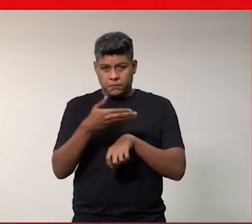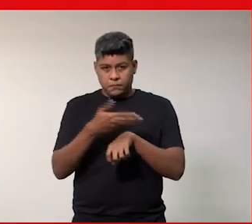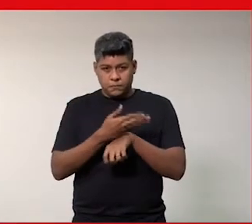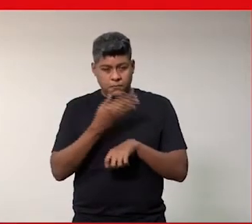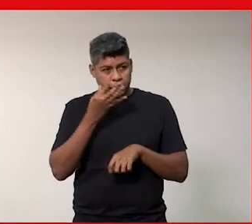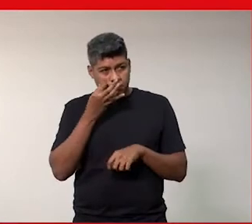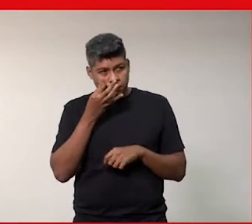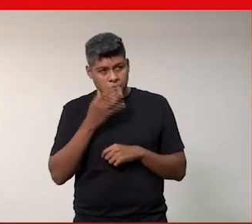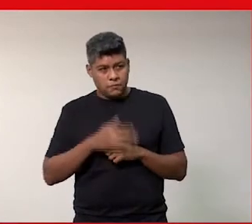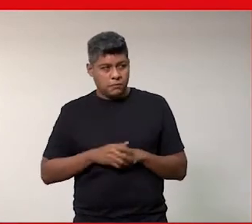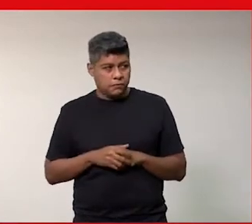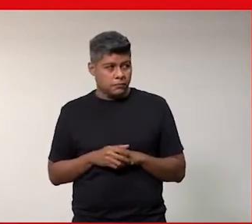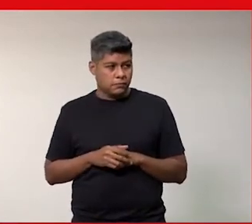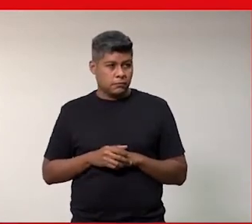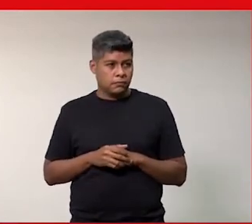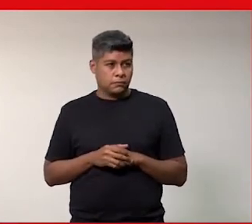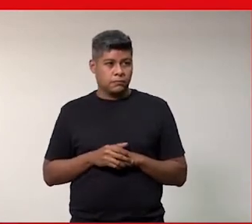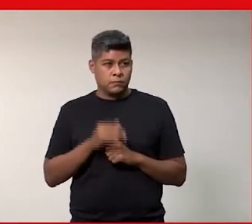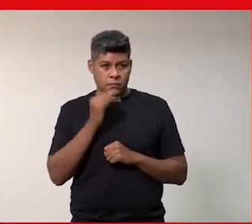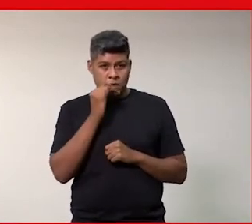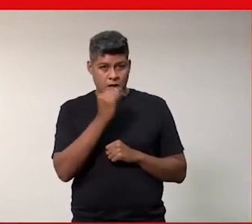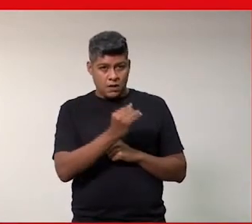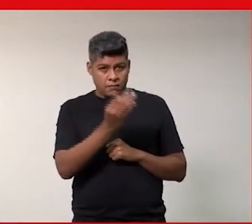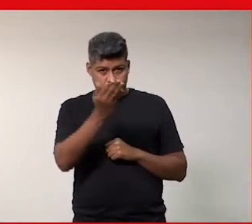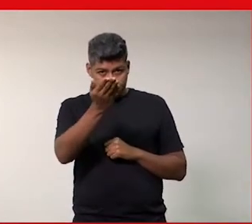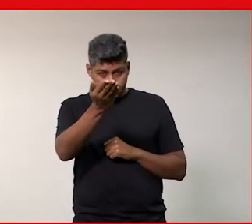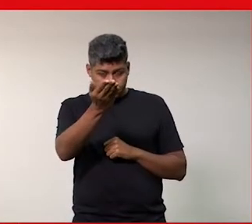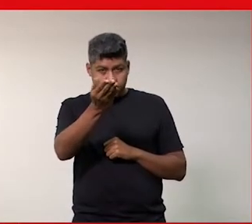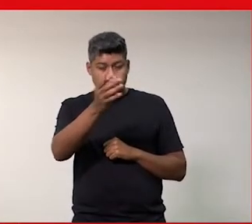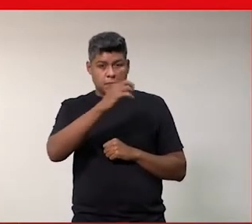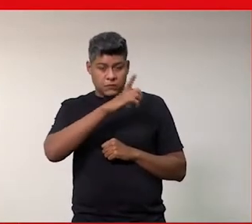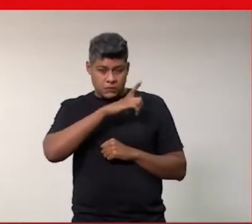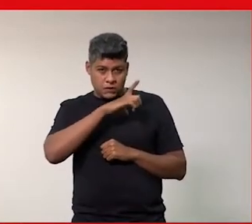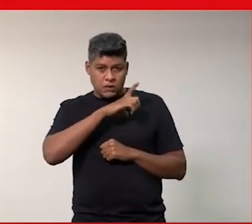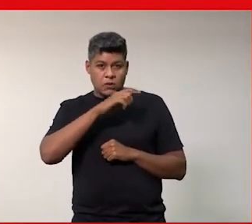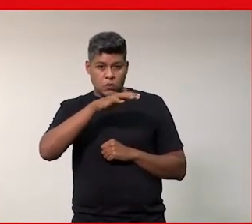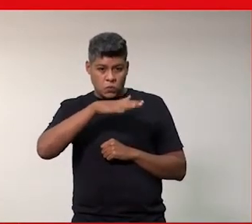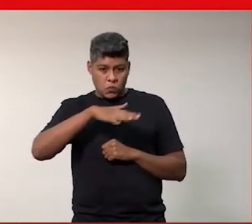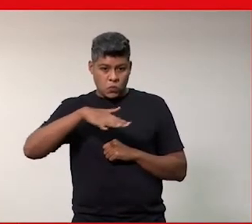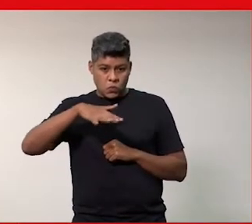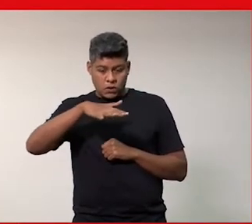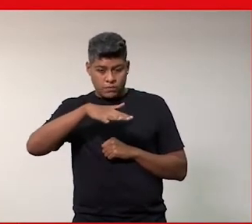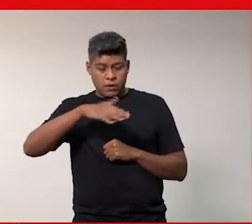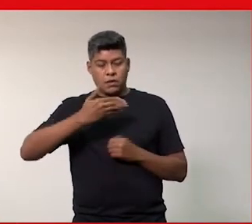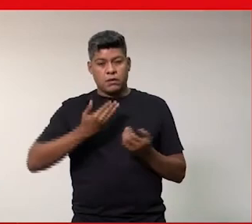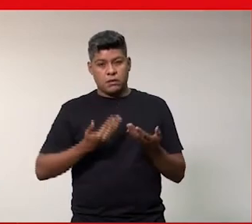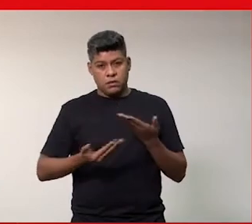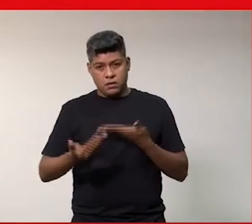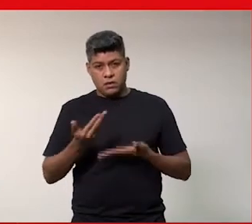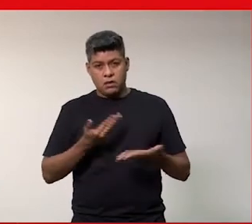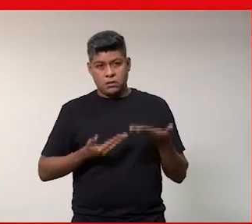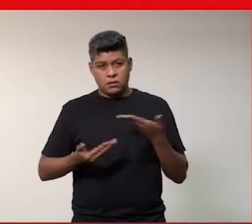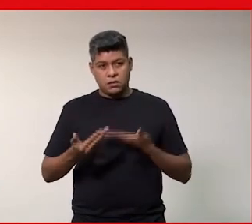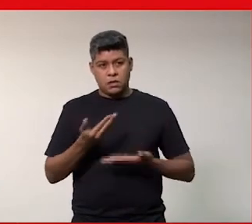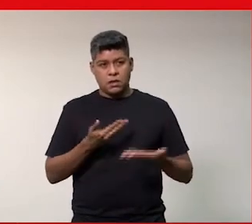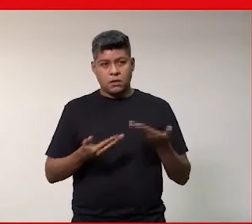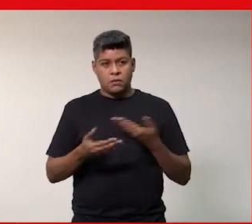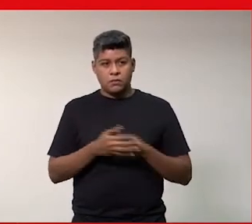e aviso público né que a gente tem um ambiente de interação pra